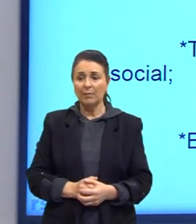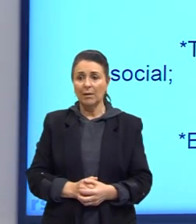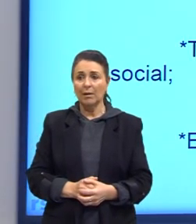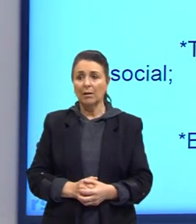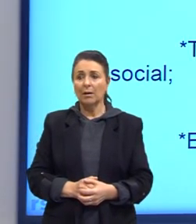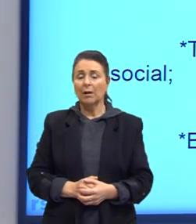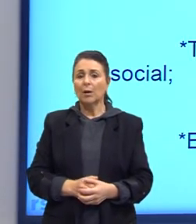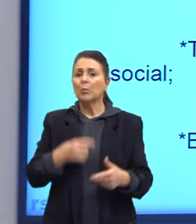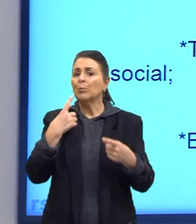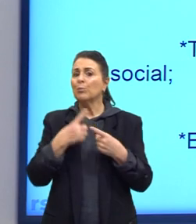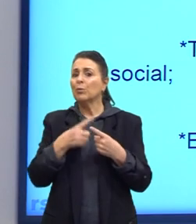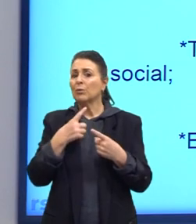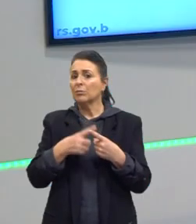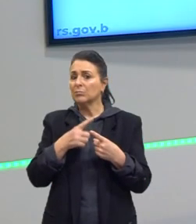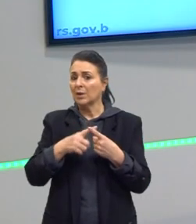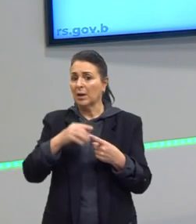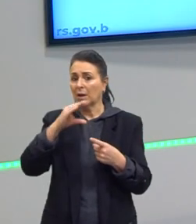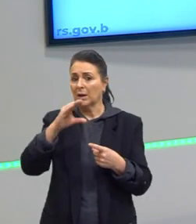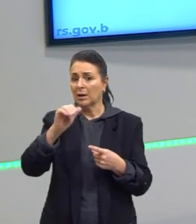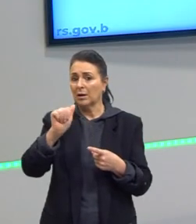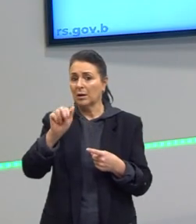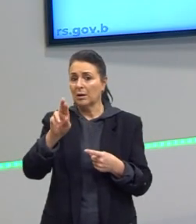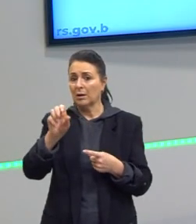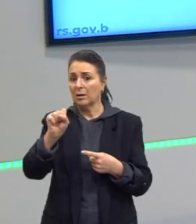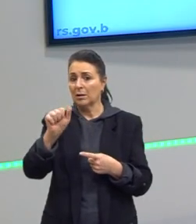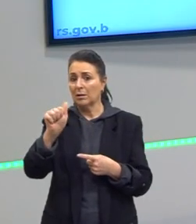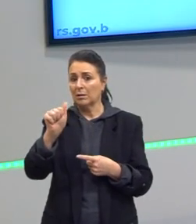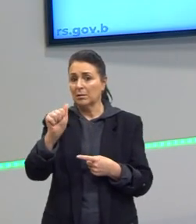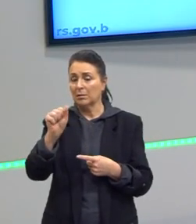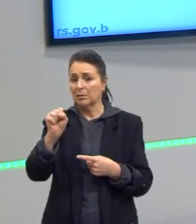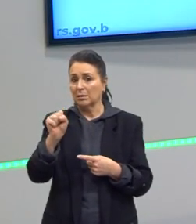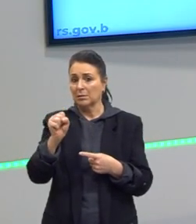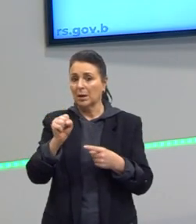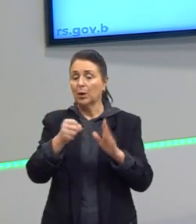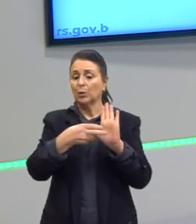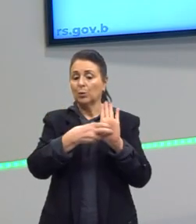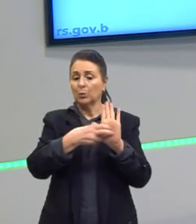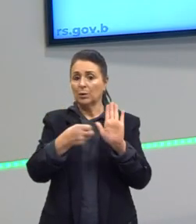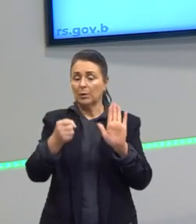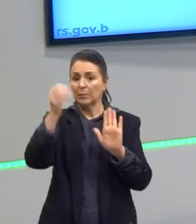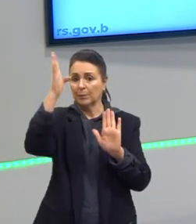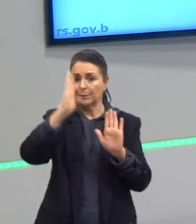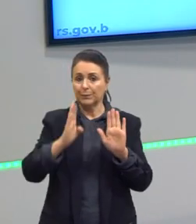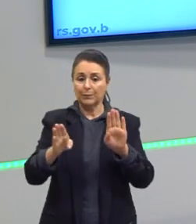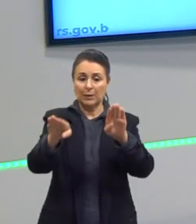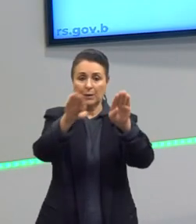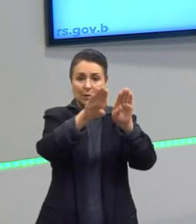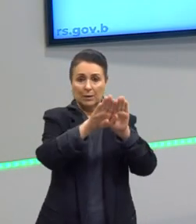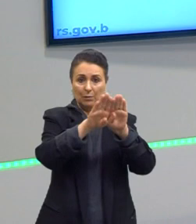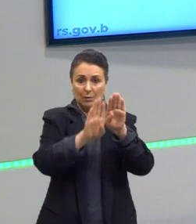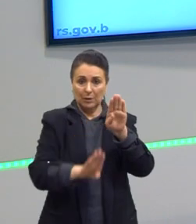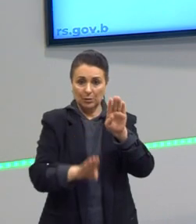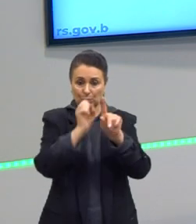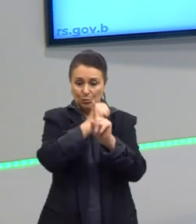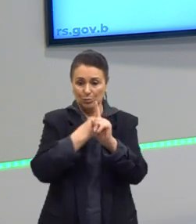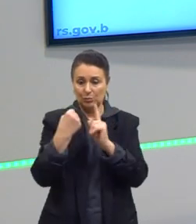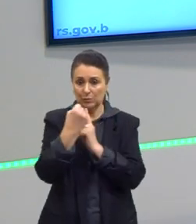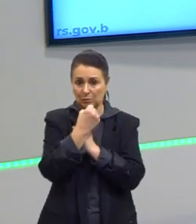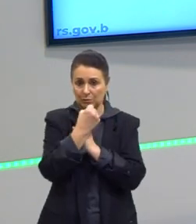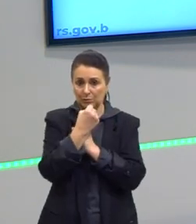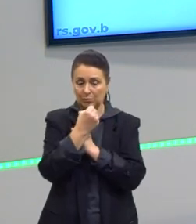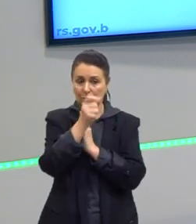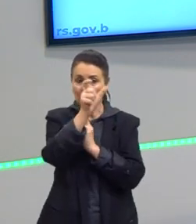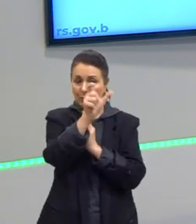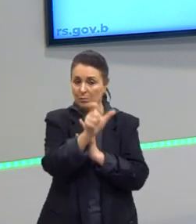Algumas causas visíveis da criminalidade no Brasil. A desigualdade social. As